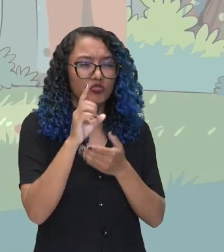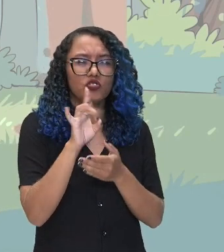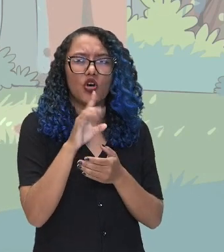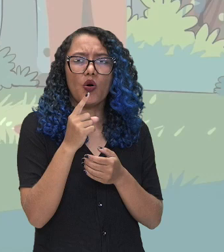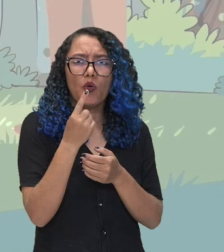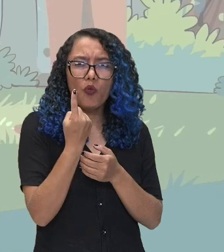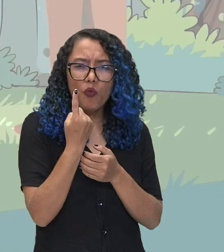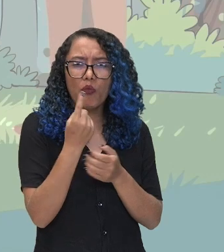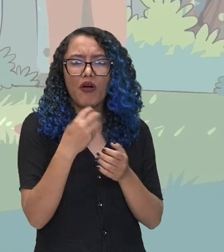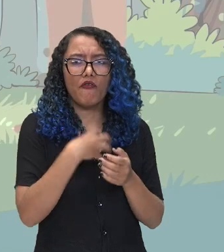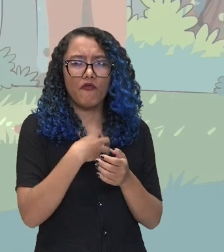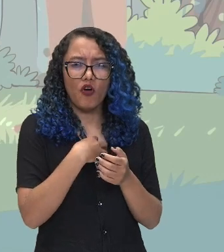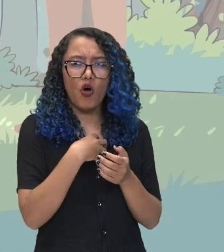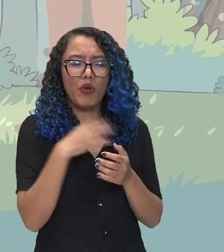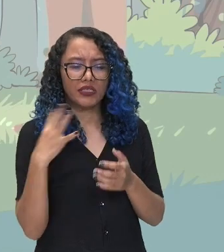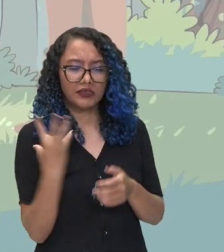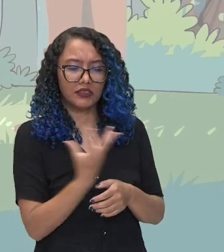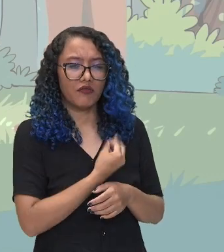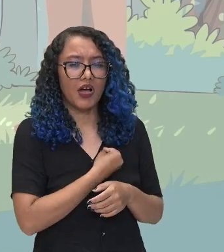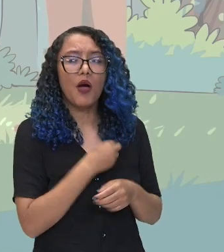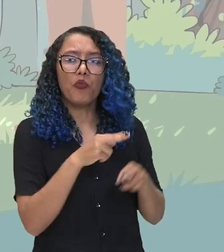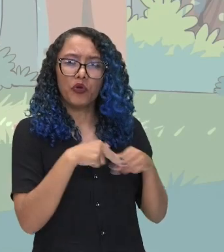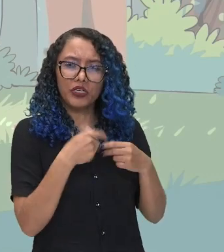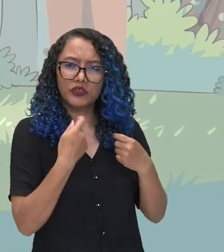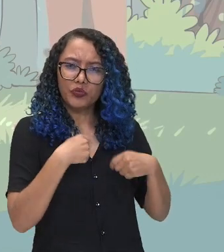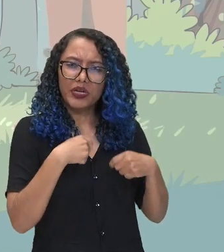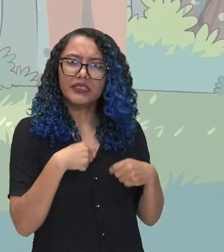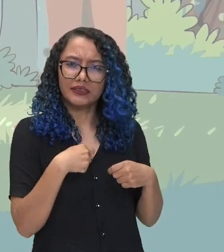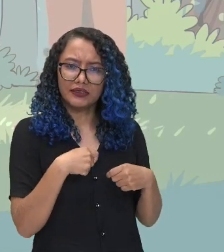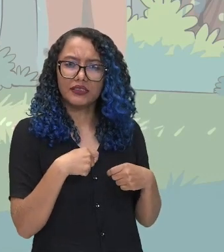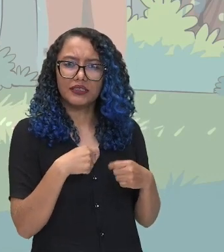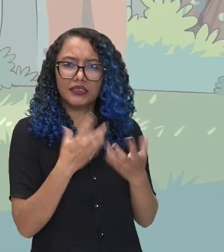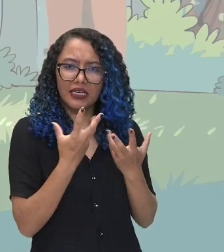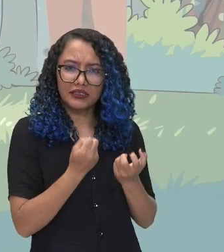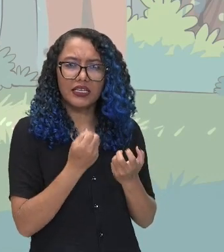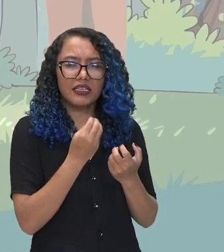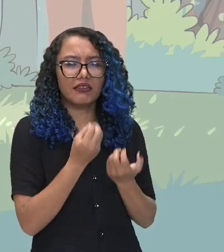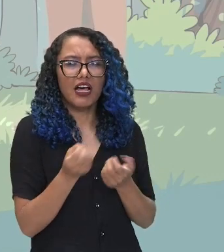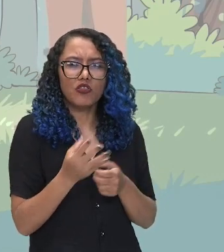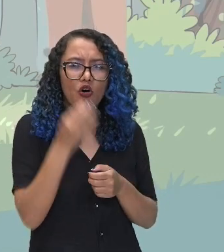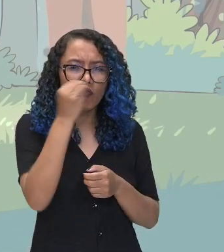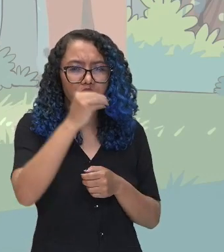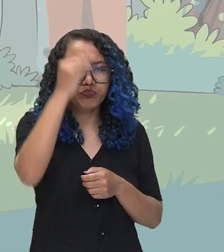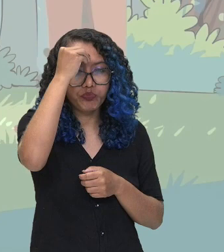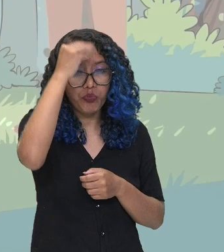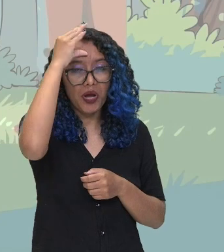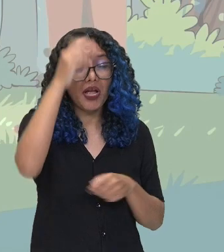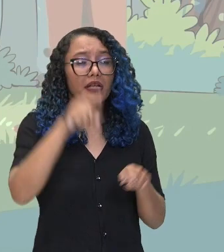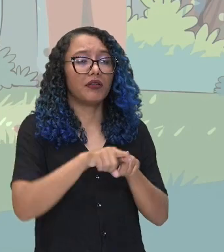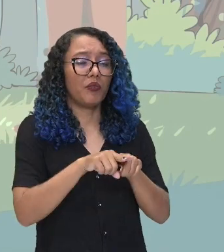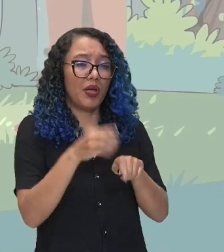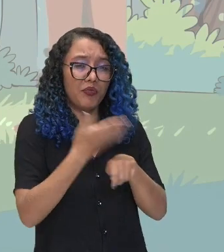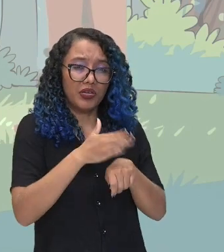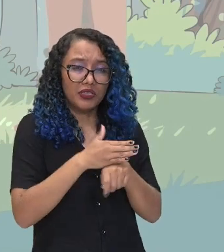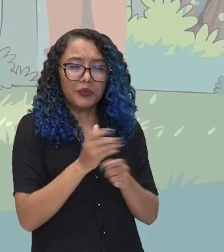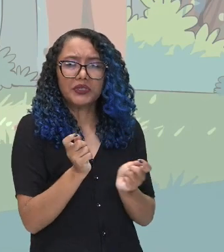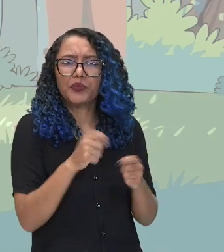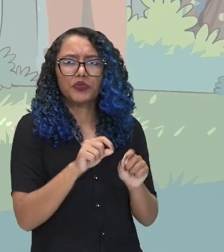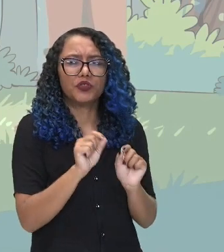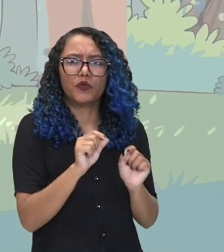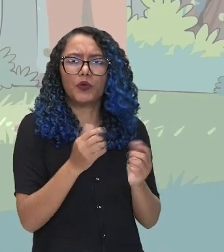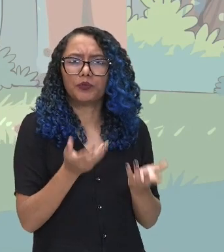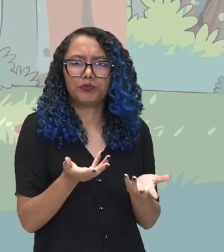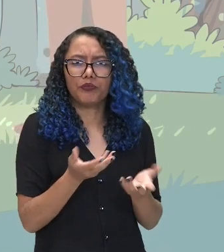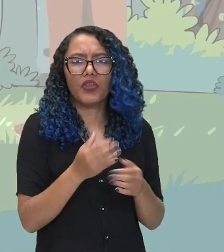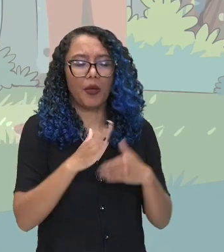E, para isso, é necessário que vocês aceitem novos conhecimentos e práticas para que aconteça o